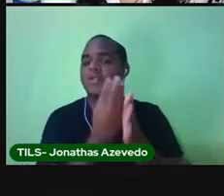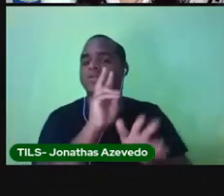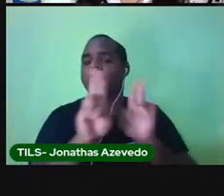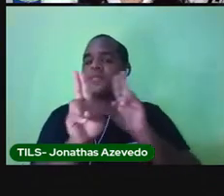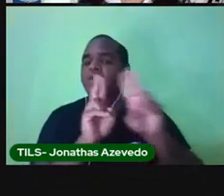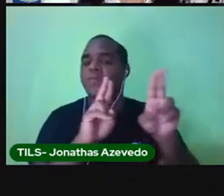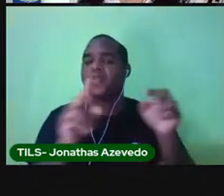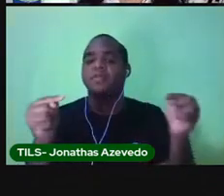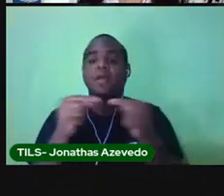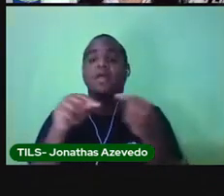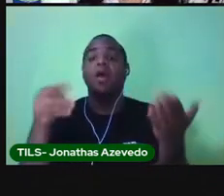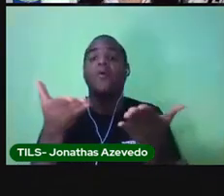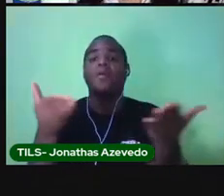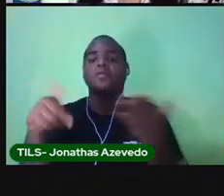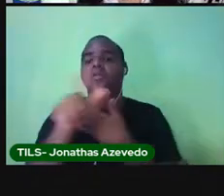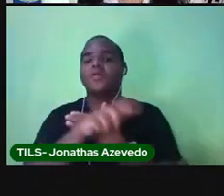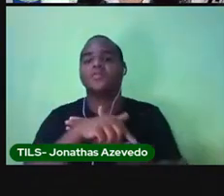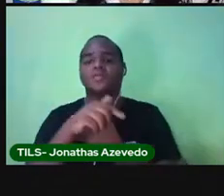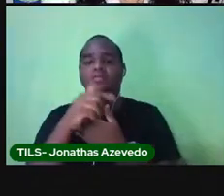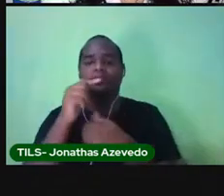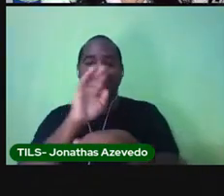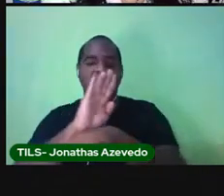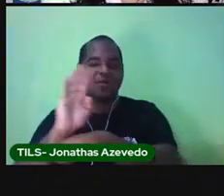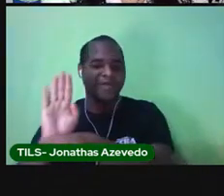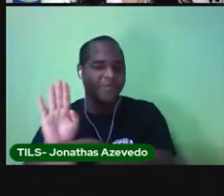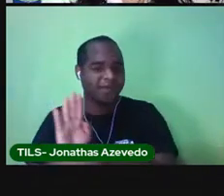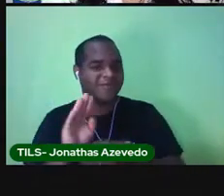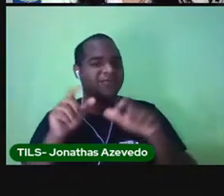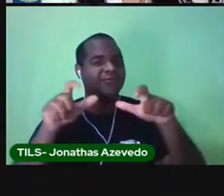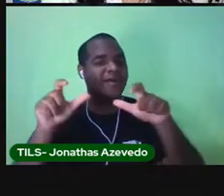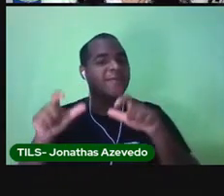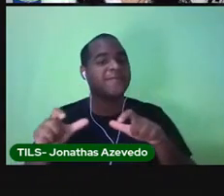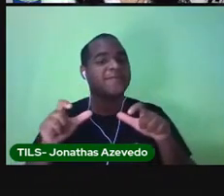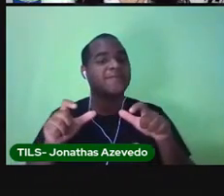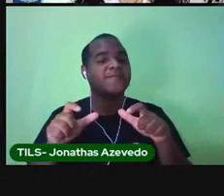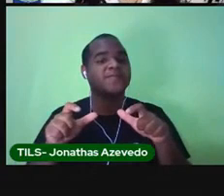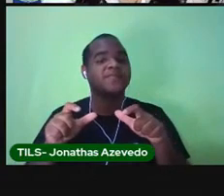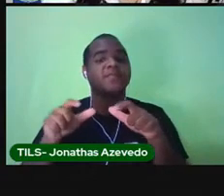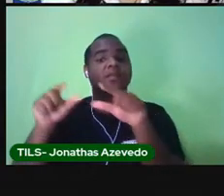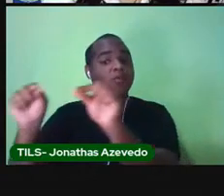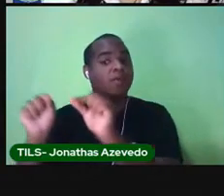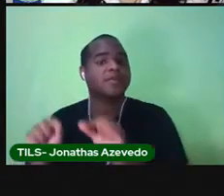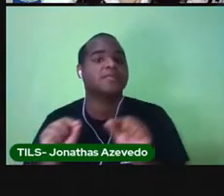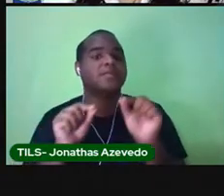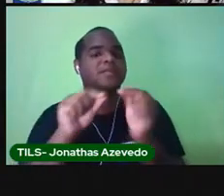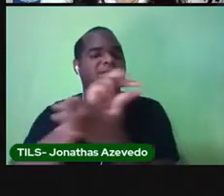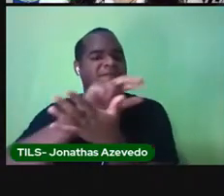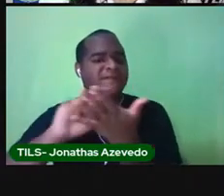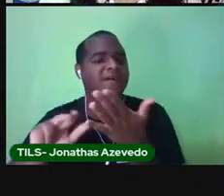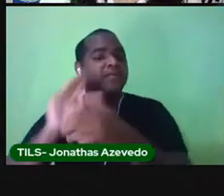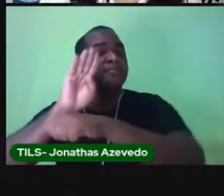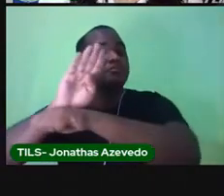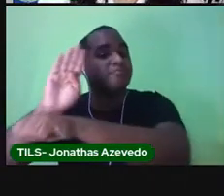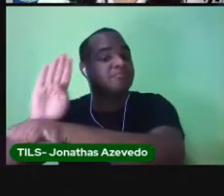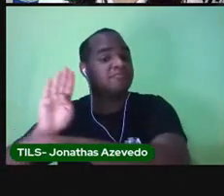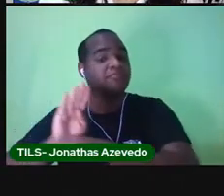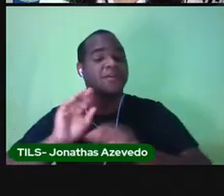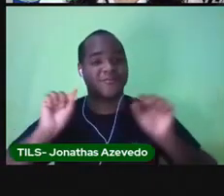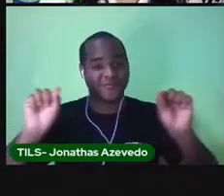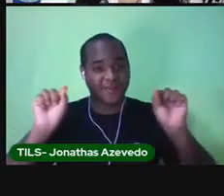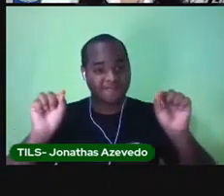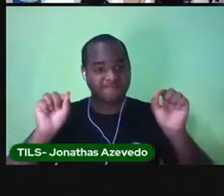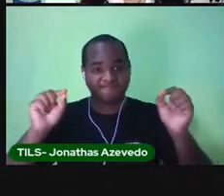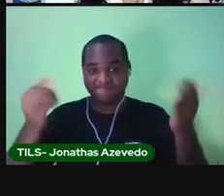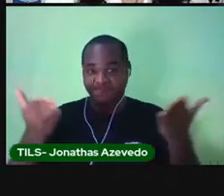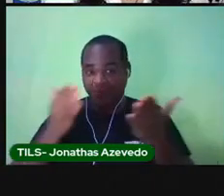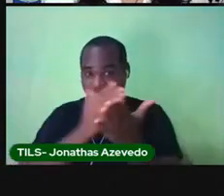vamos ver o que é um bairro e quais são os tipos de bairro. E você, durante a